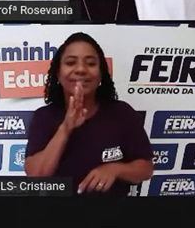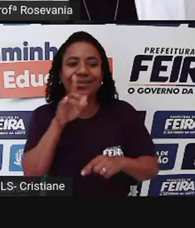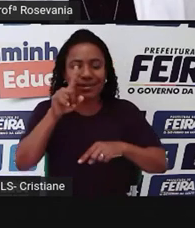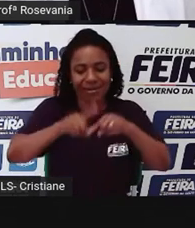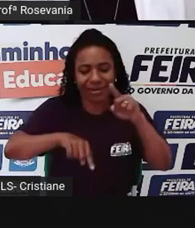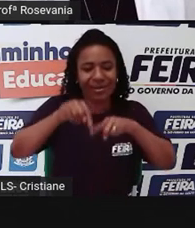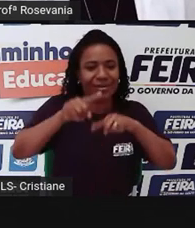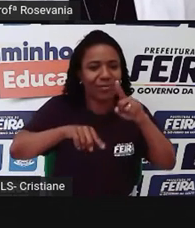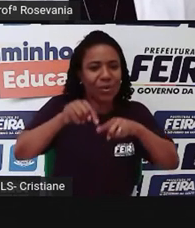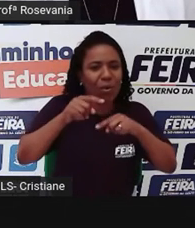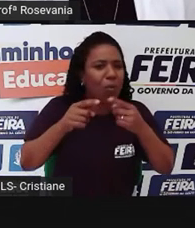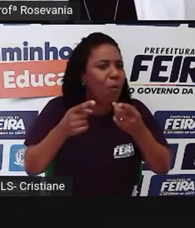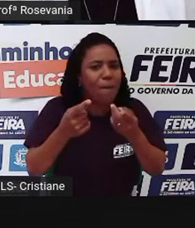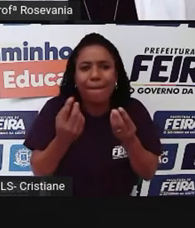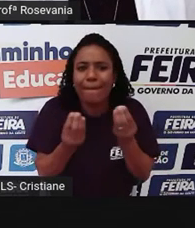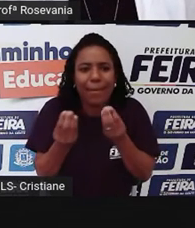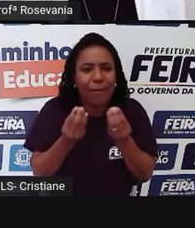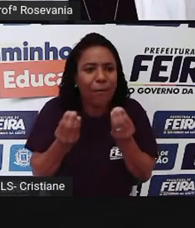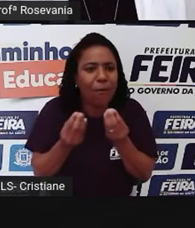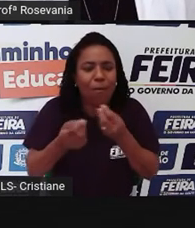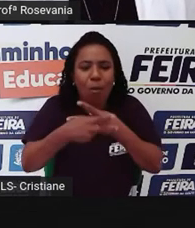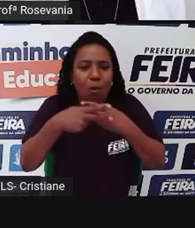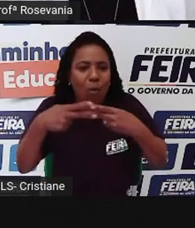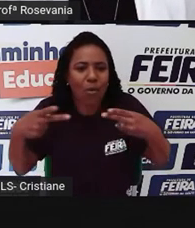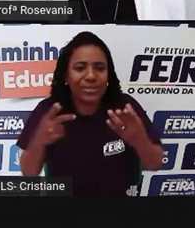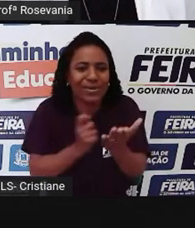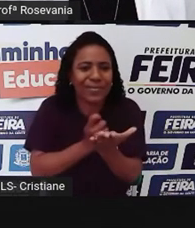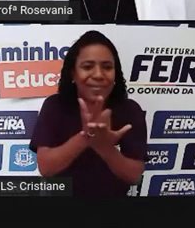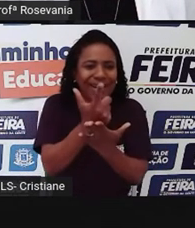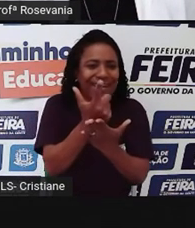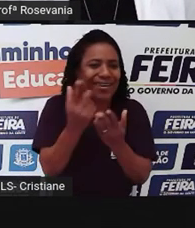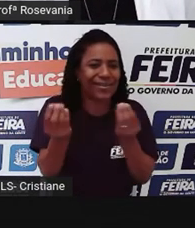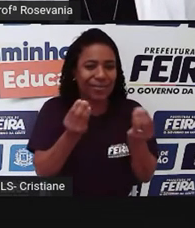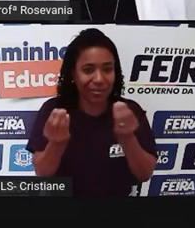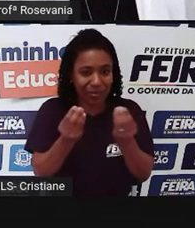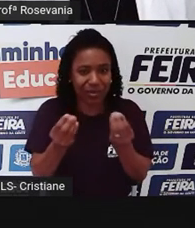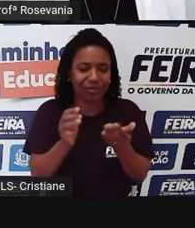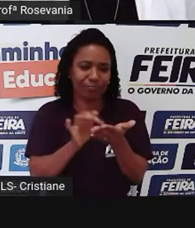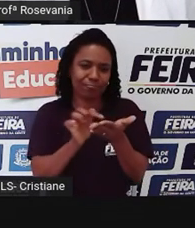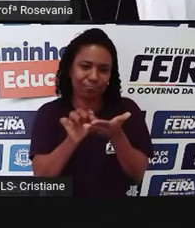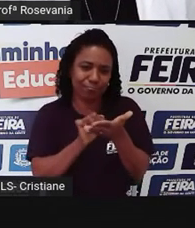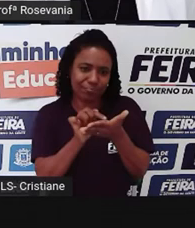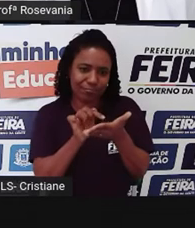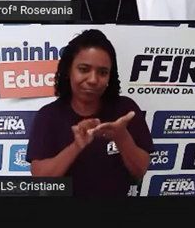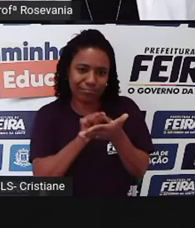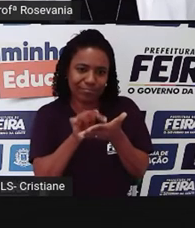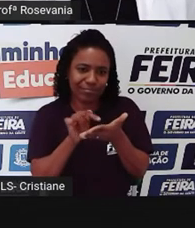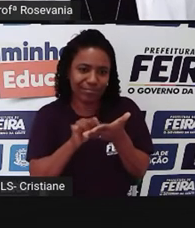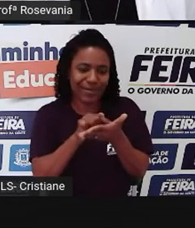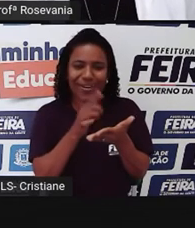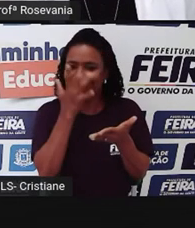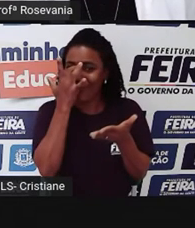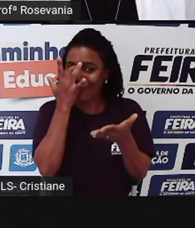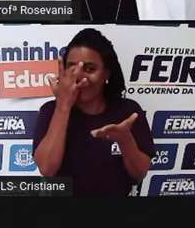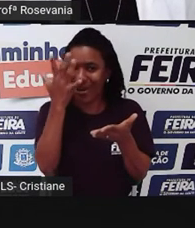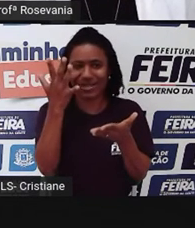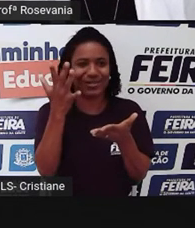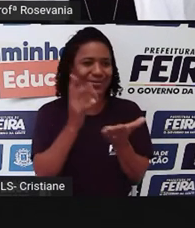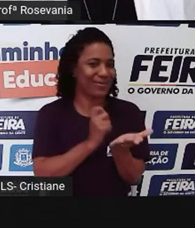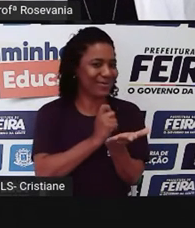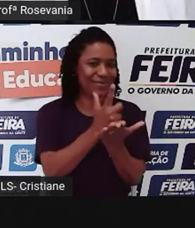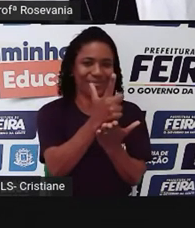vezes precisar sair de casa só ali com o aparelhinho ali na palma da mão, você controla tudo o que você vai estar